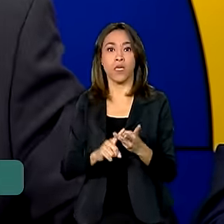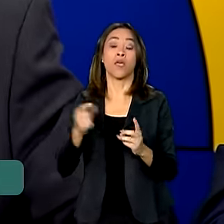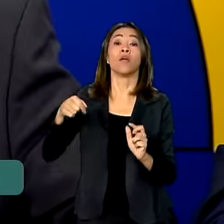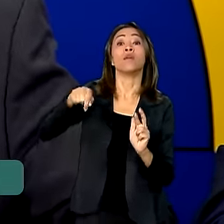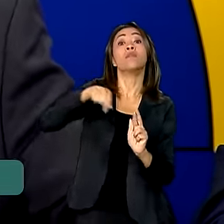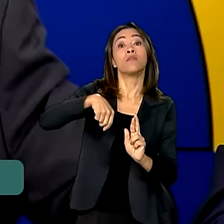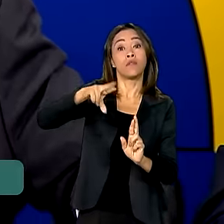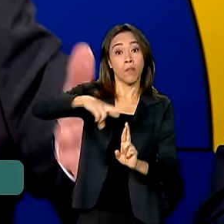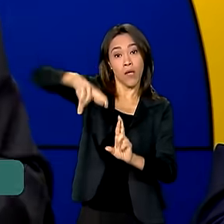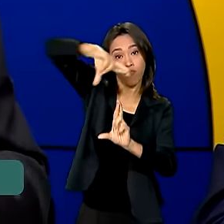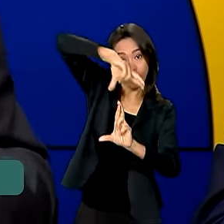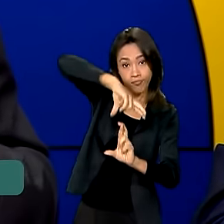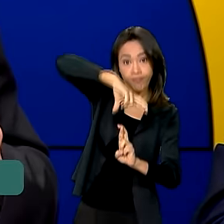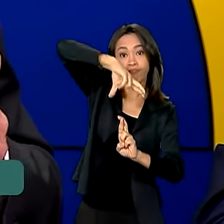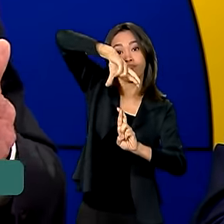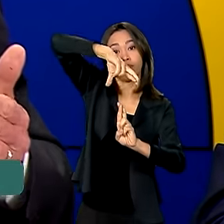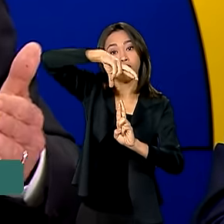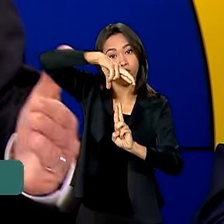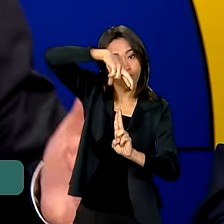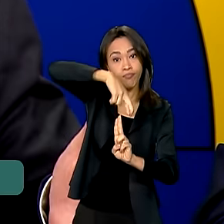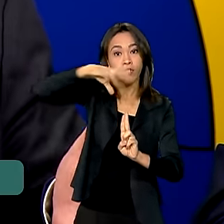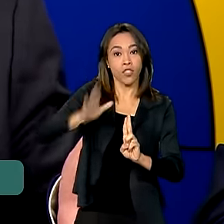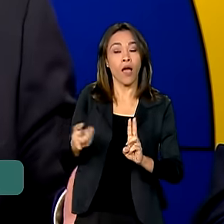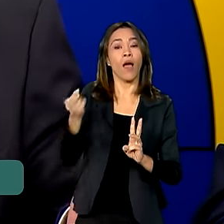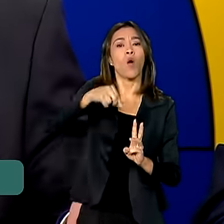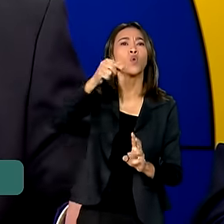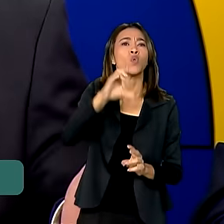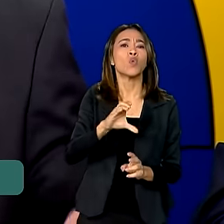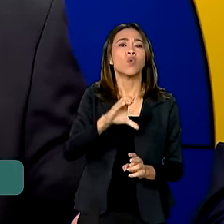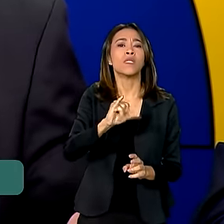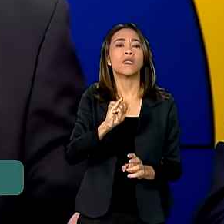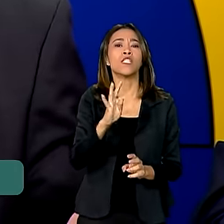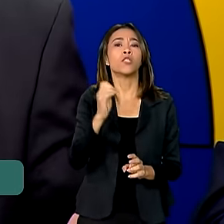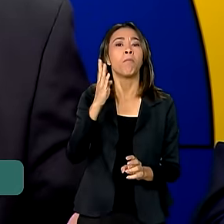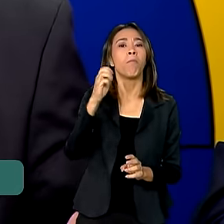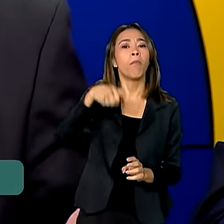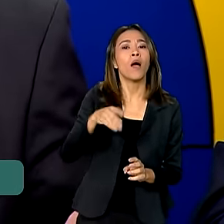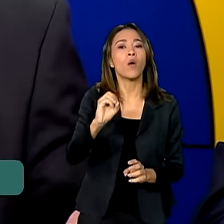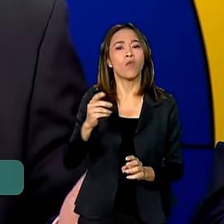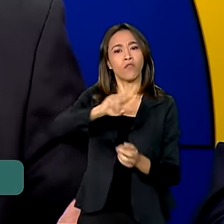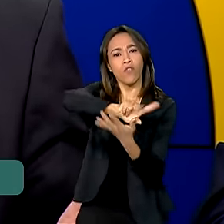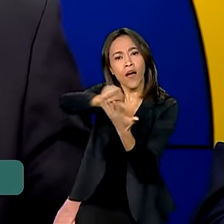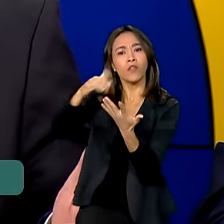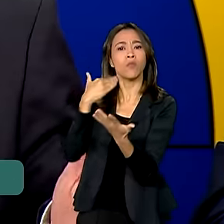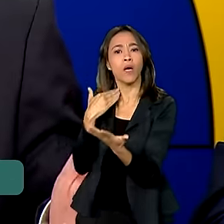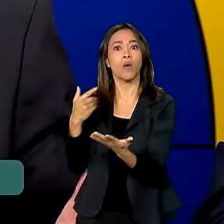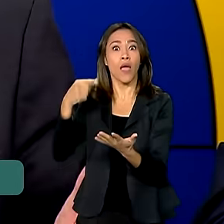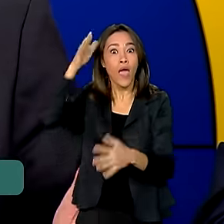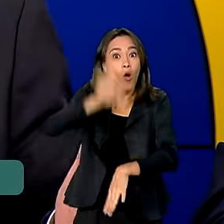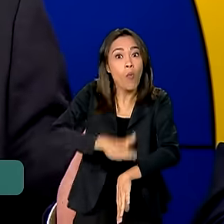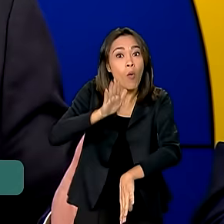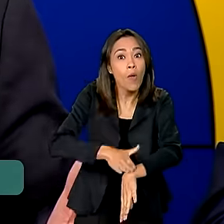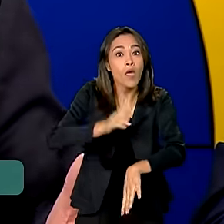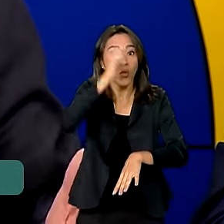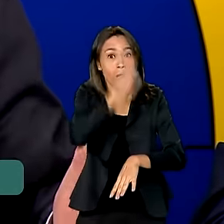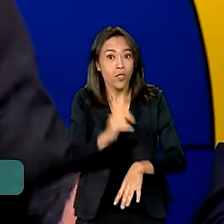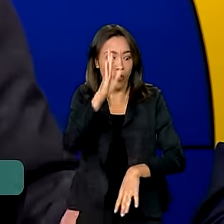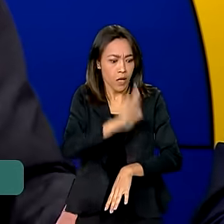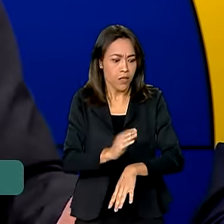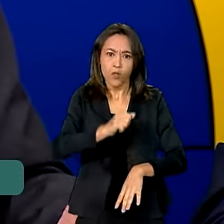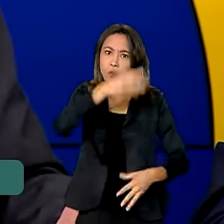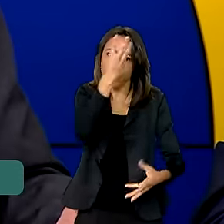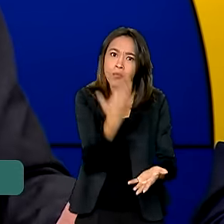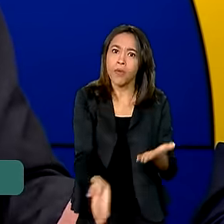já recebi o Citibank. Vem aqui para dizer o seguinte, presidente, esse é o momento do Brasil. O Brasil não pode jogar fora